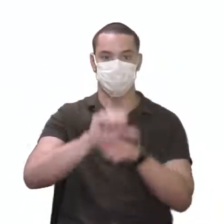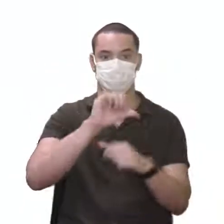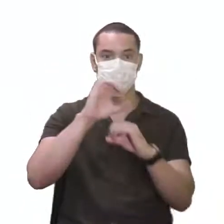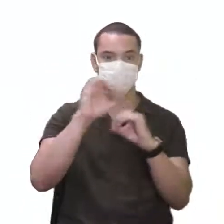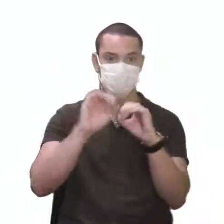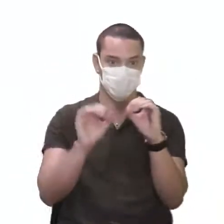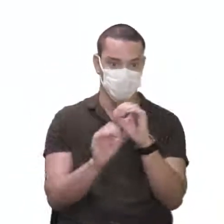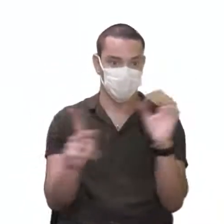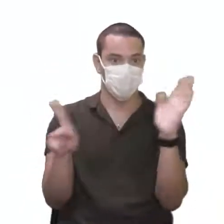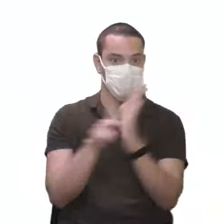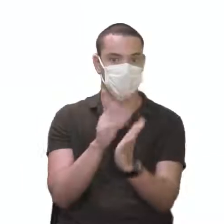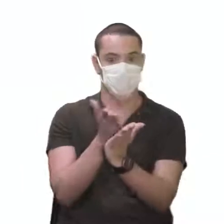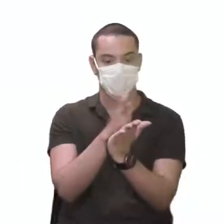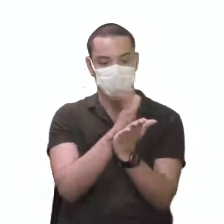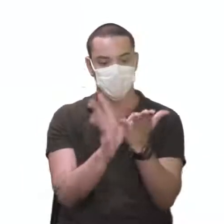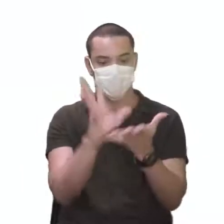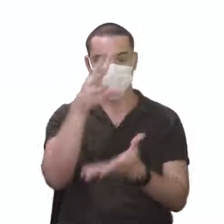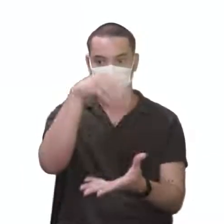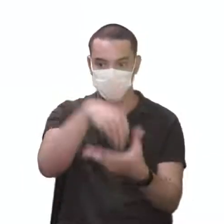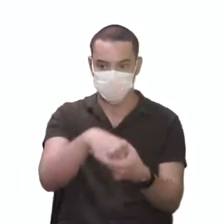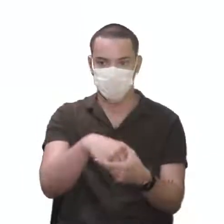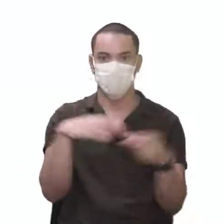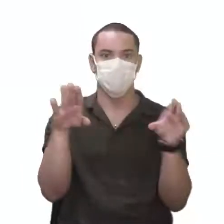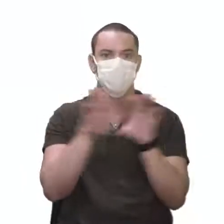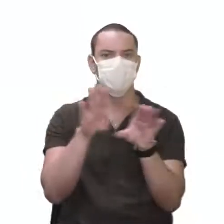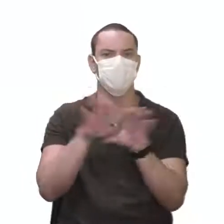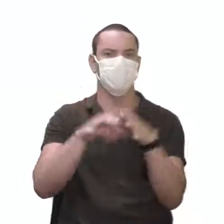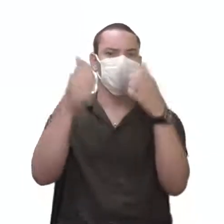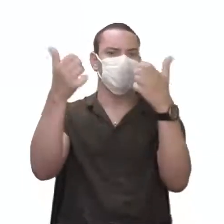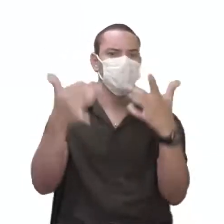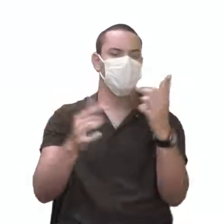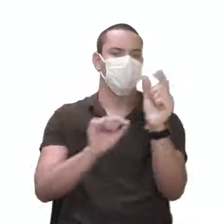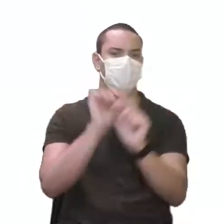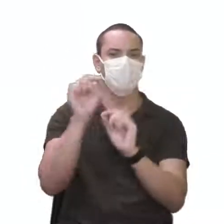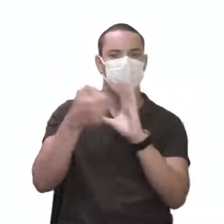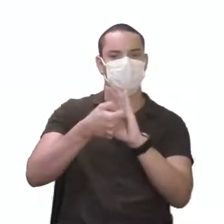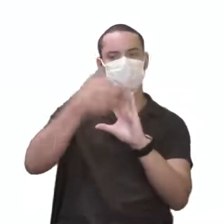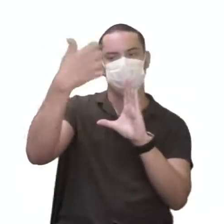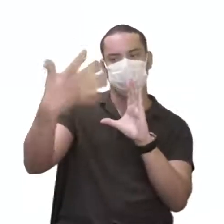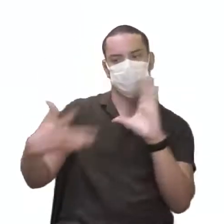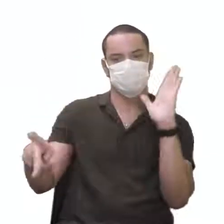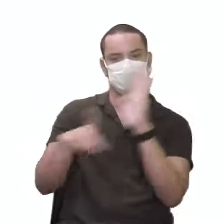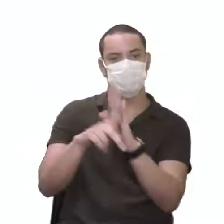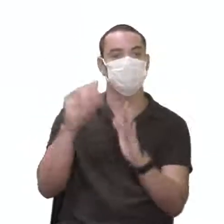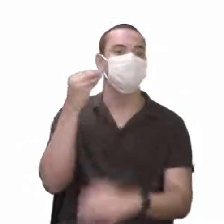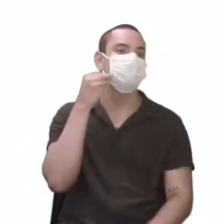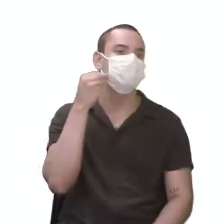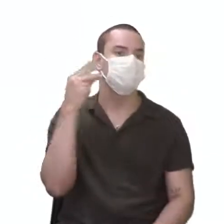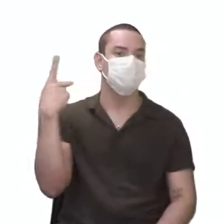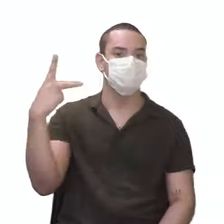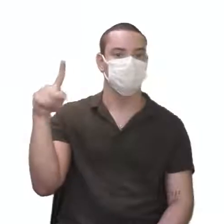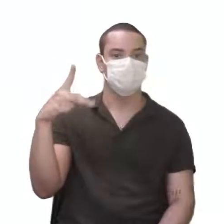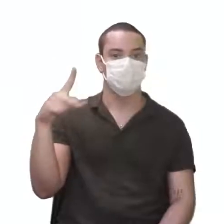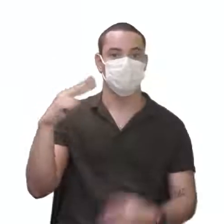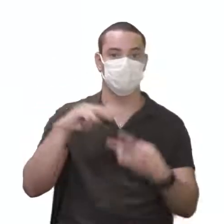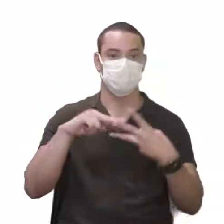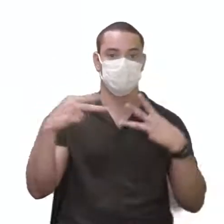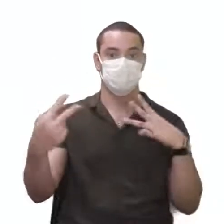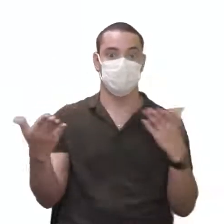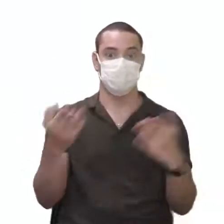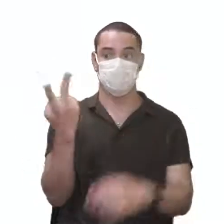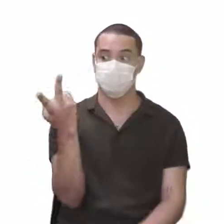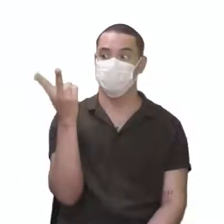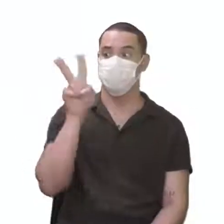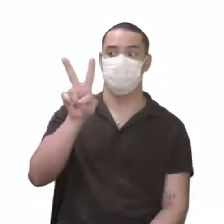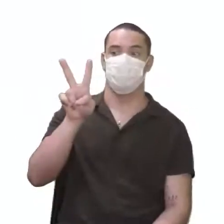híbridos. E aí, a gente enfatizou as características desse experimento de Gregor Mendel, agora com duas